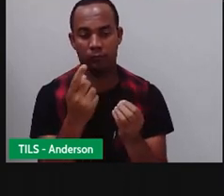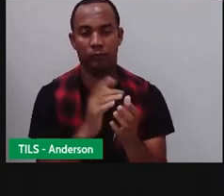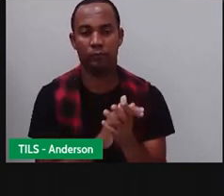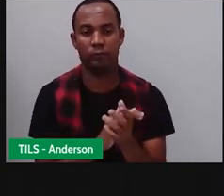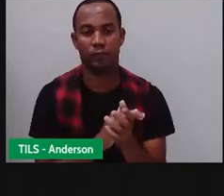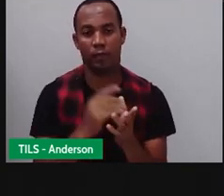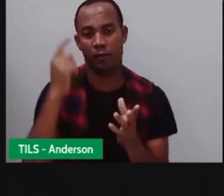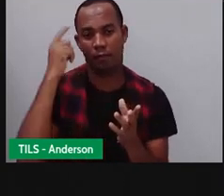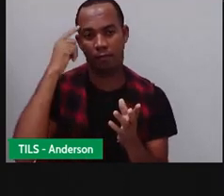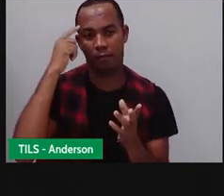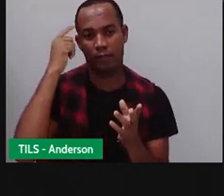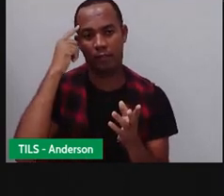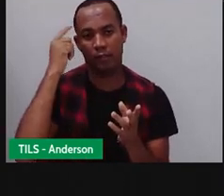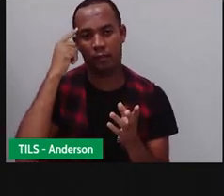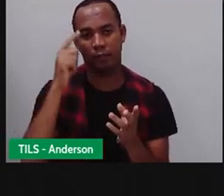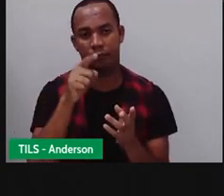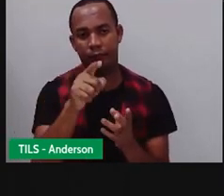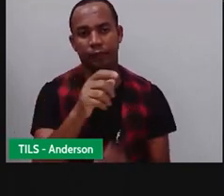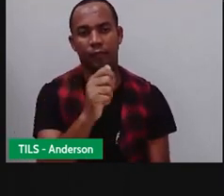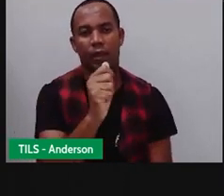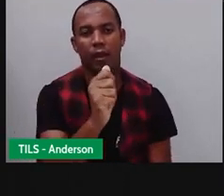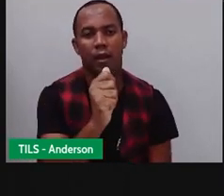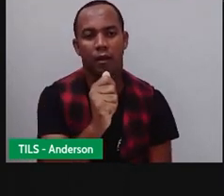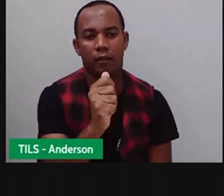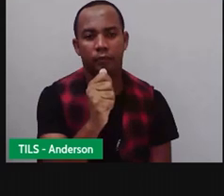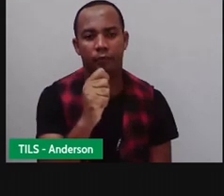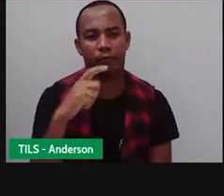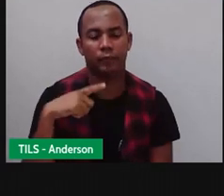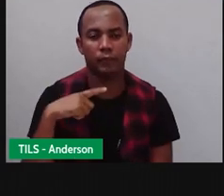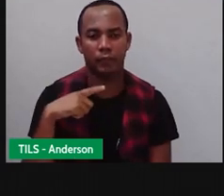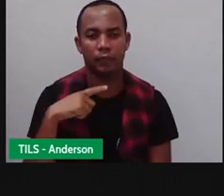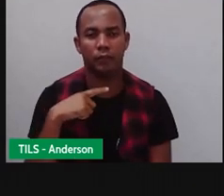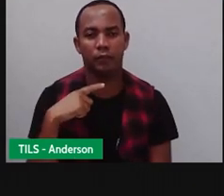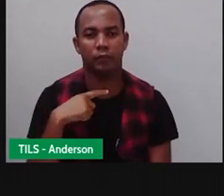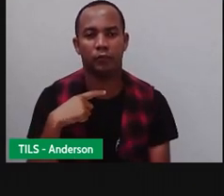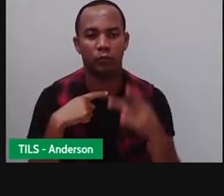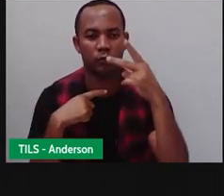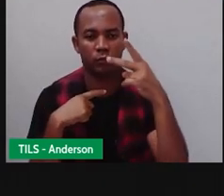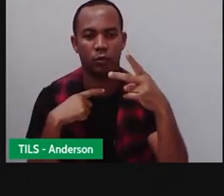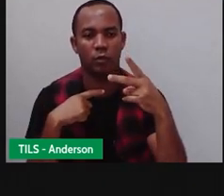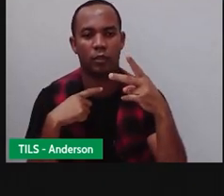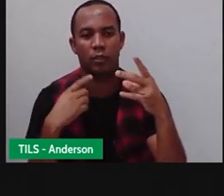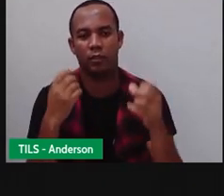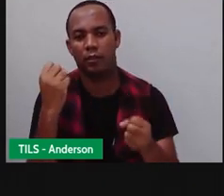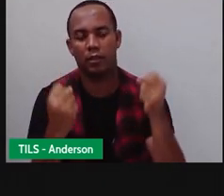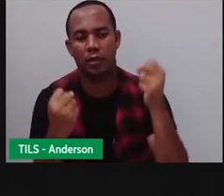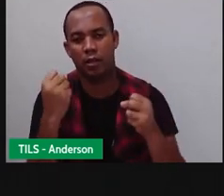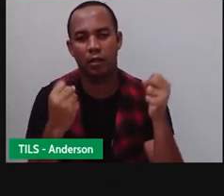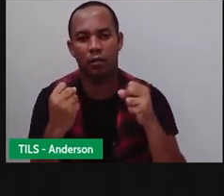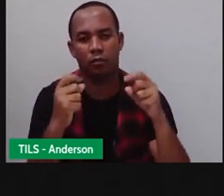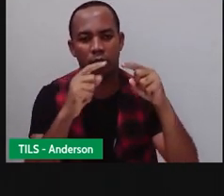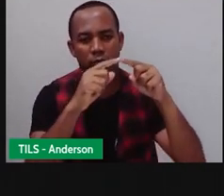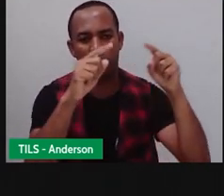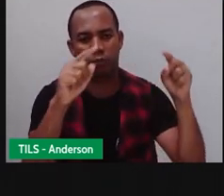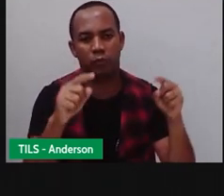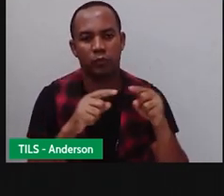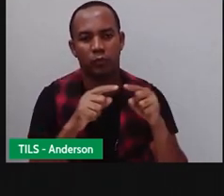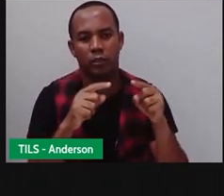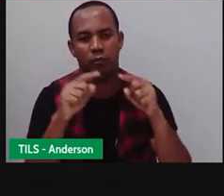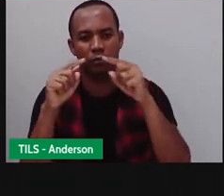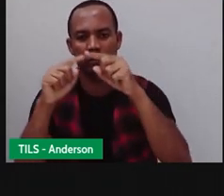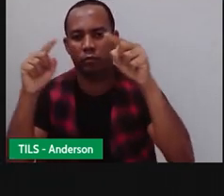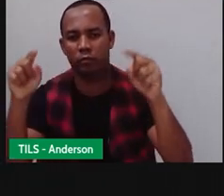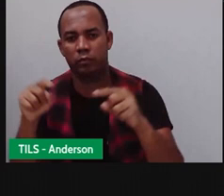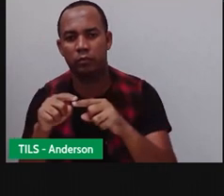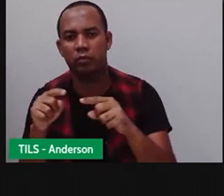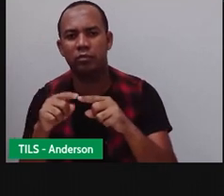raciocinar aqui. Na letra A. Viu lá? Dois carrinhos em cada um daqueles grupos. A tem quantos grupos ali?